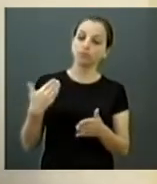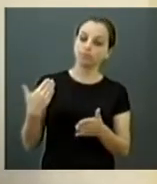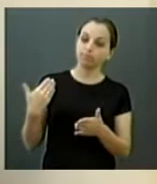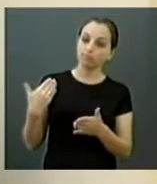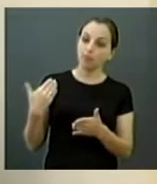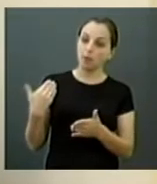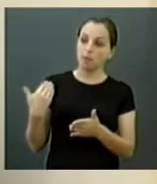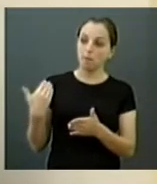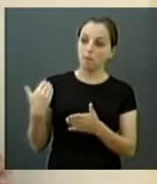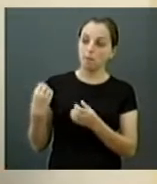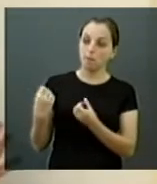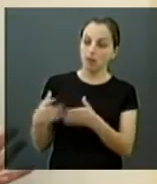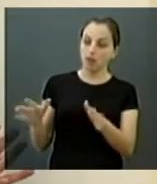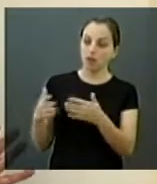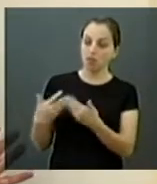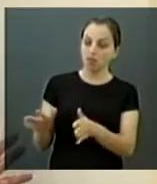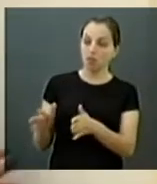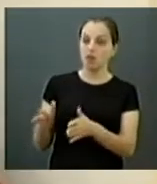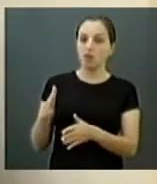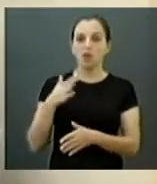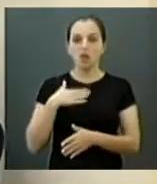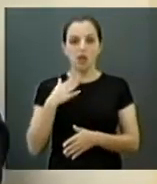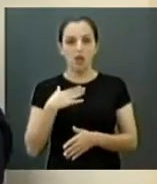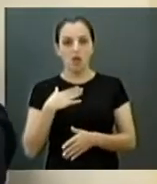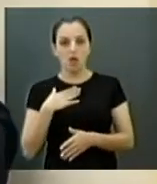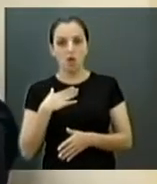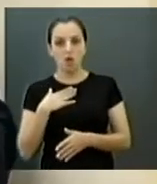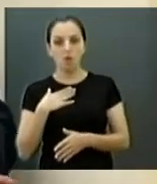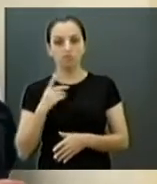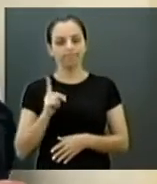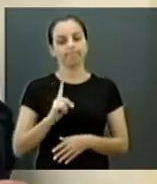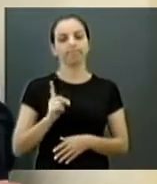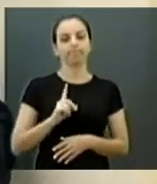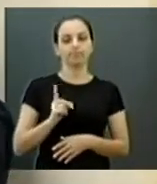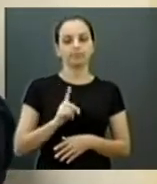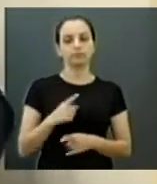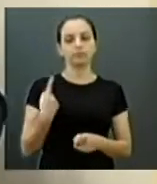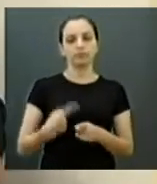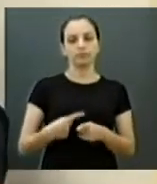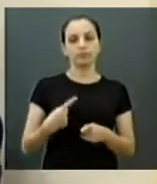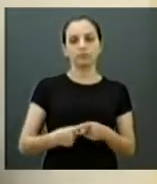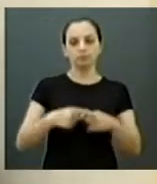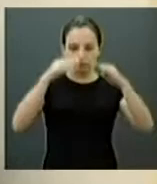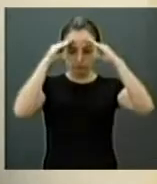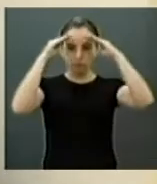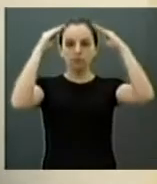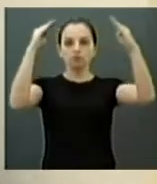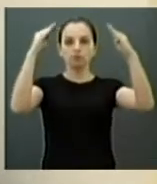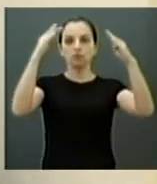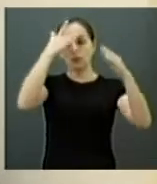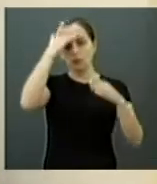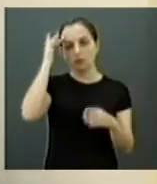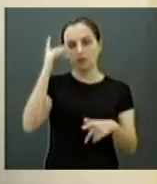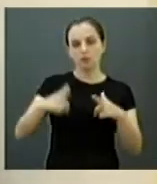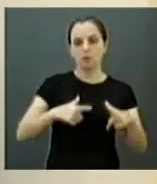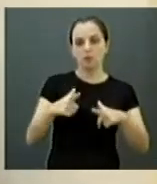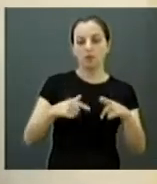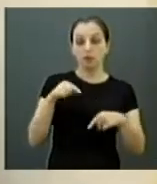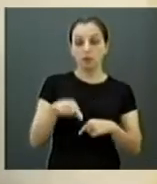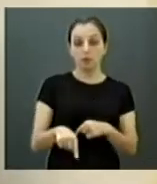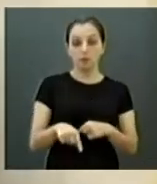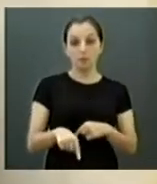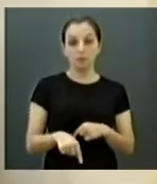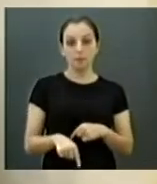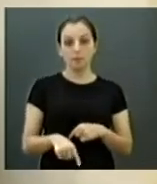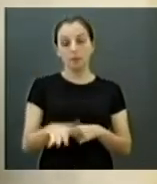não fui eu que motivei isso, porque tenho respeito pelo servidor. E aí eu vejo servidores